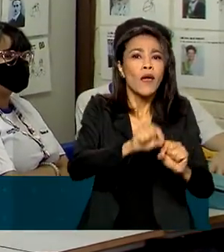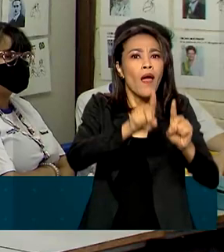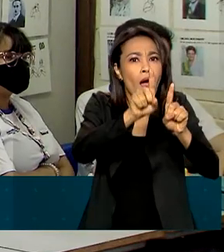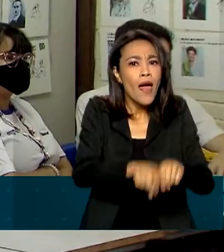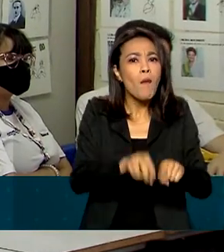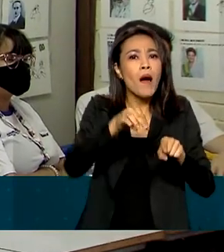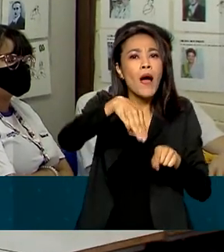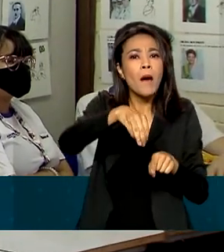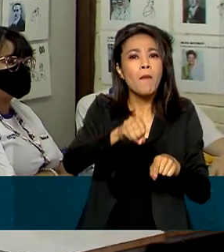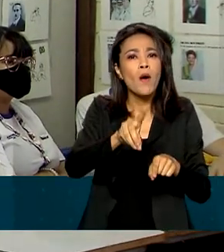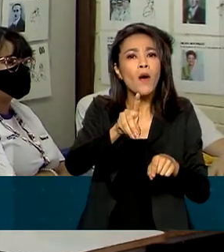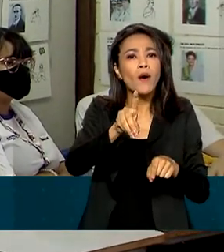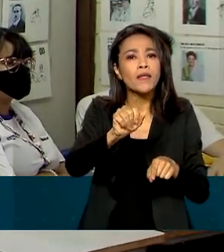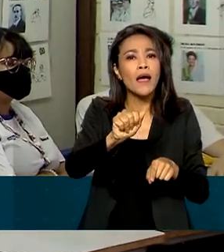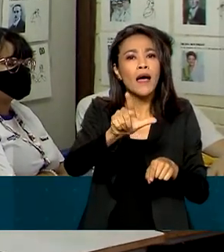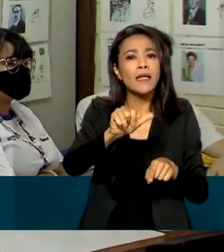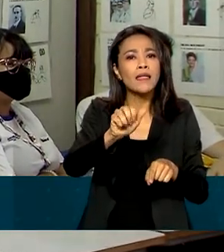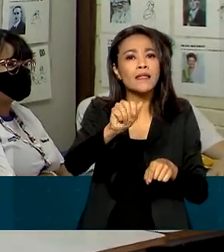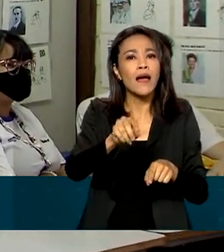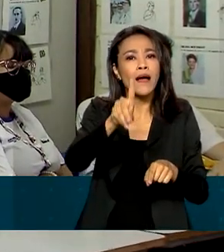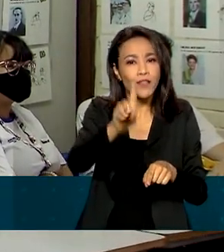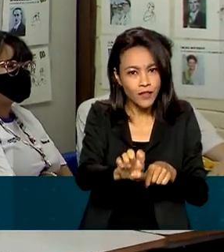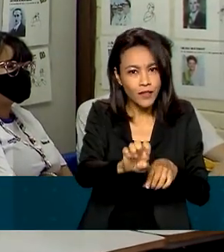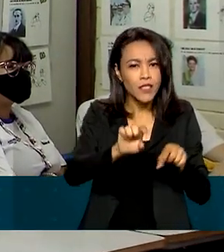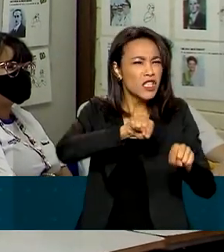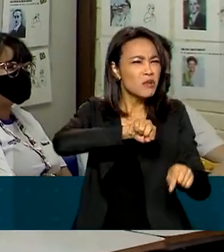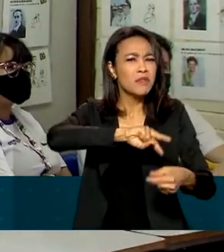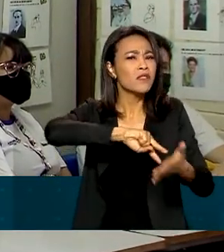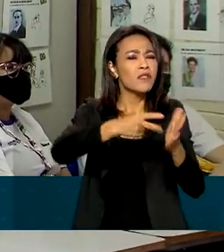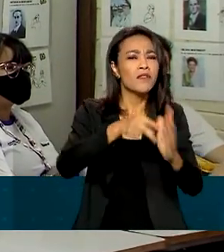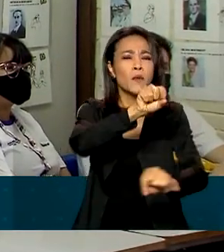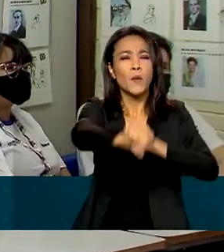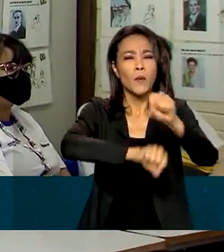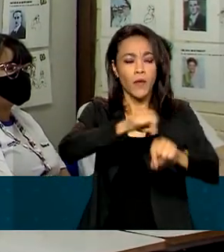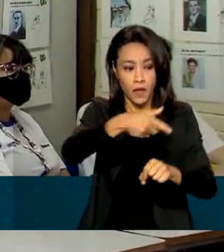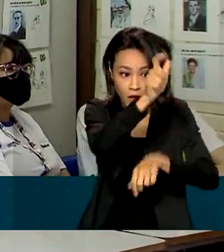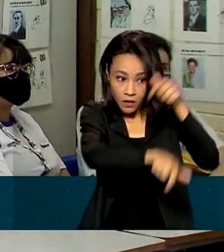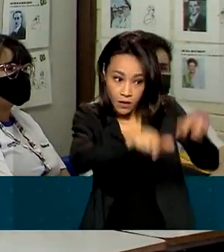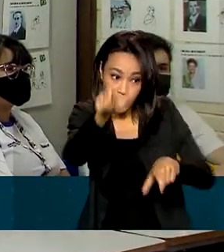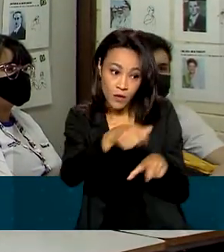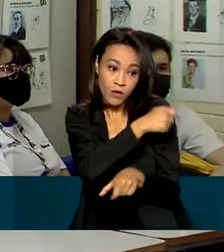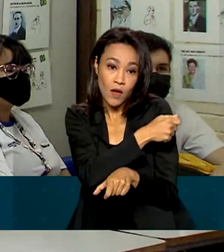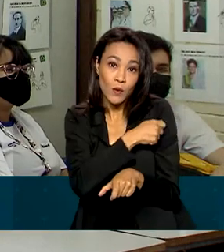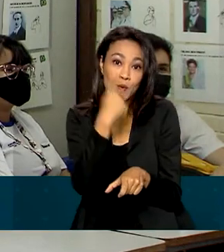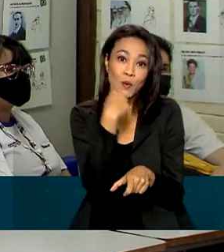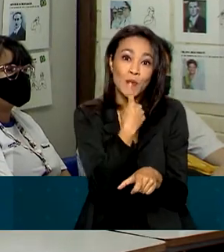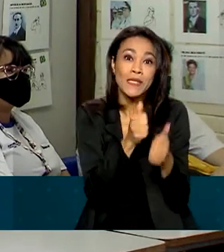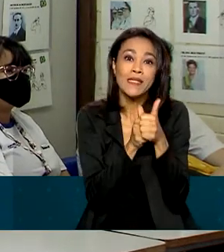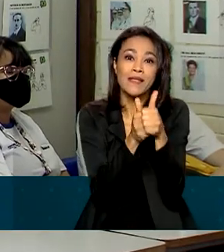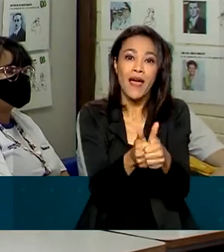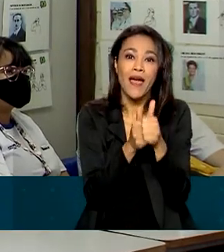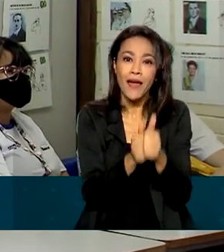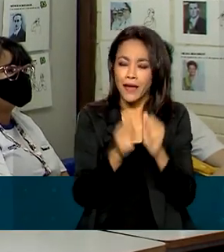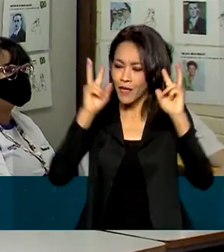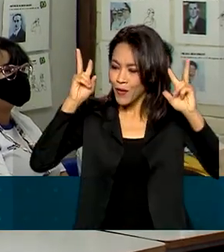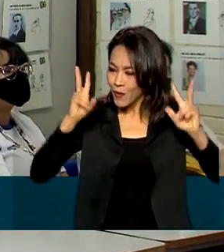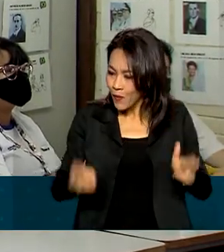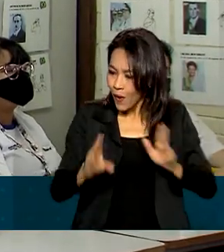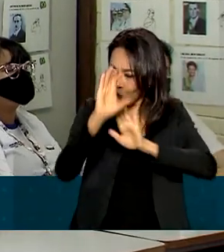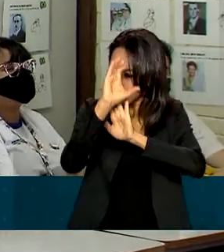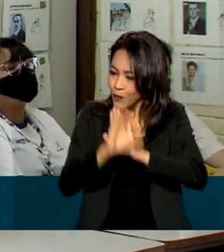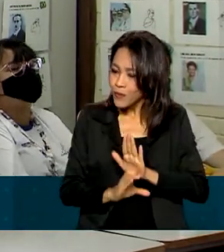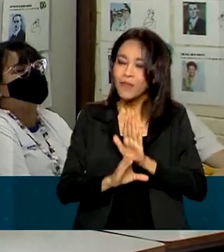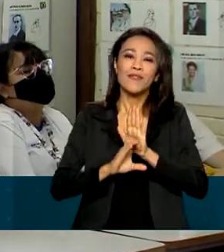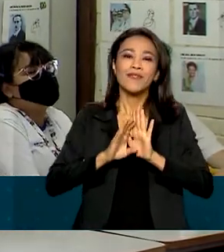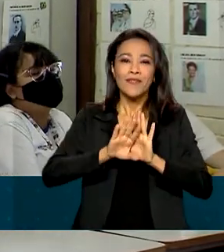como uma modalidade independente. Isso significa que os alunos surdos seguem a mesma grade curricular dos